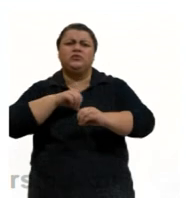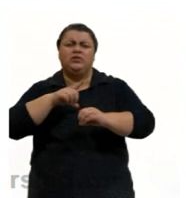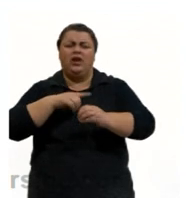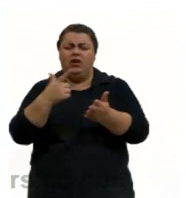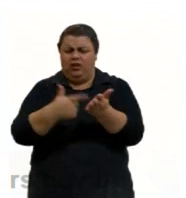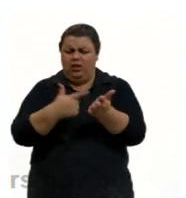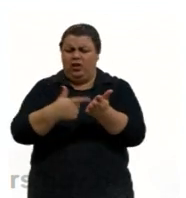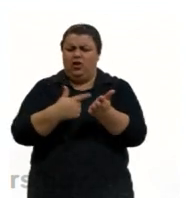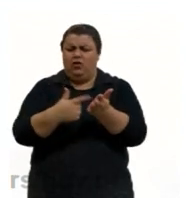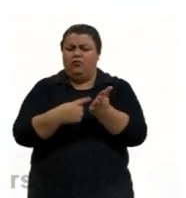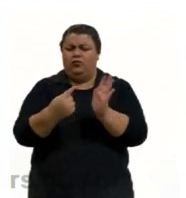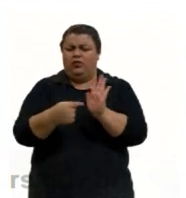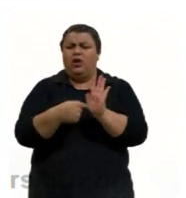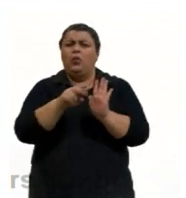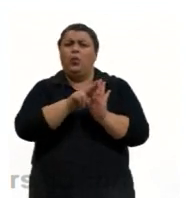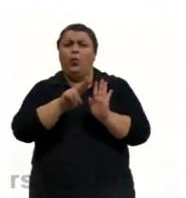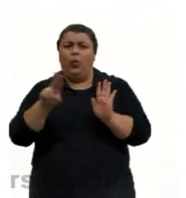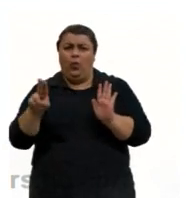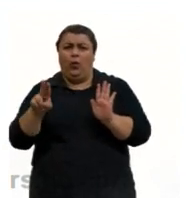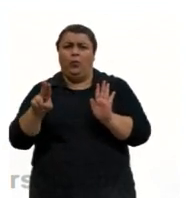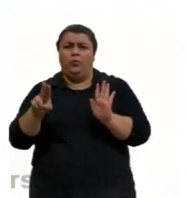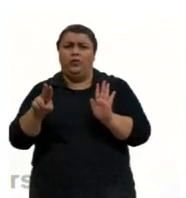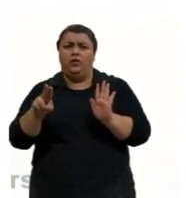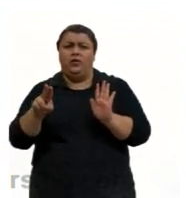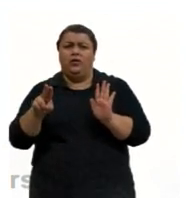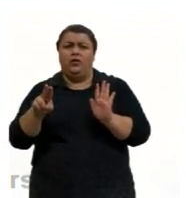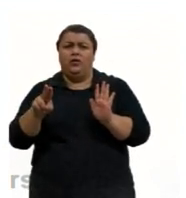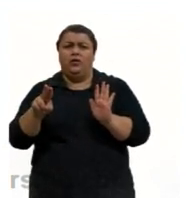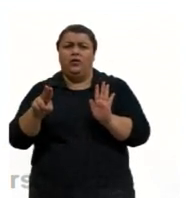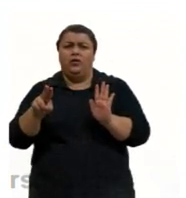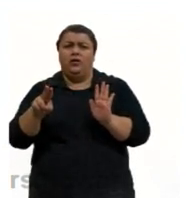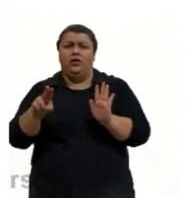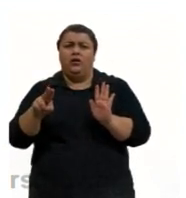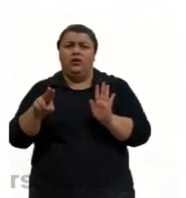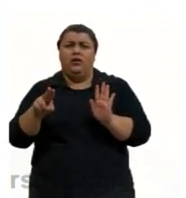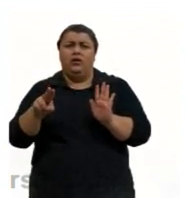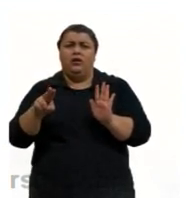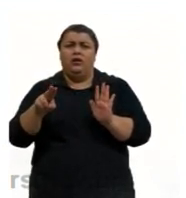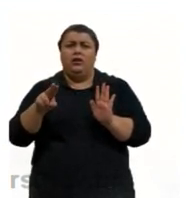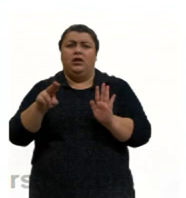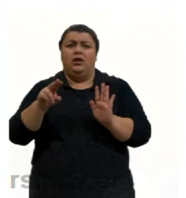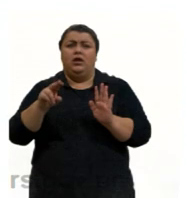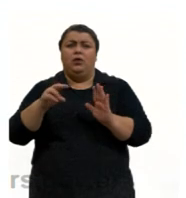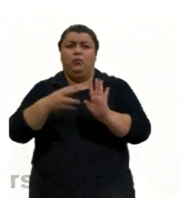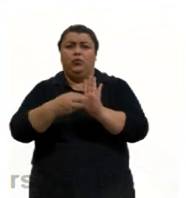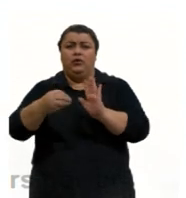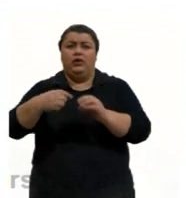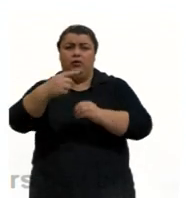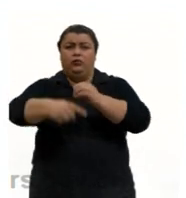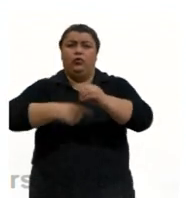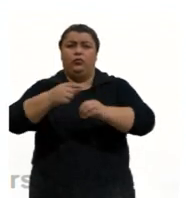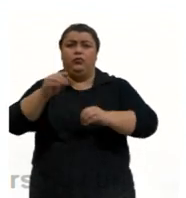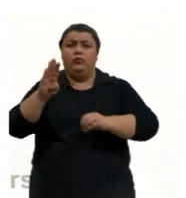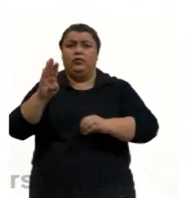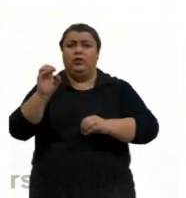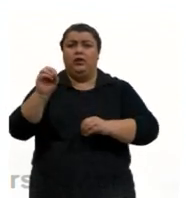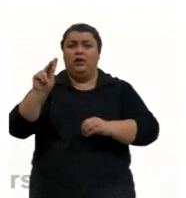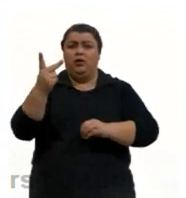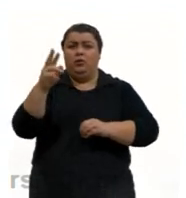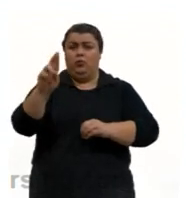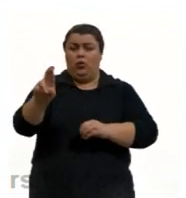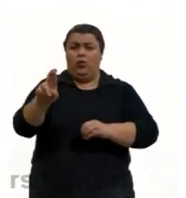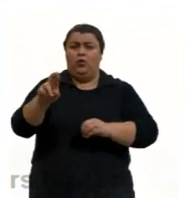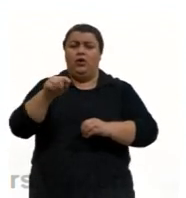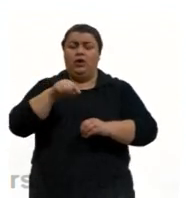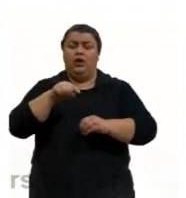do Rutherford-Born ou só o modelo atômico de Born. Ele, sim, né, considerou que os elétrons giravam ao redor